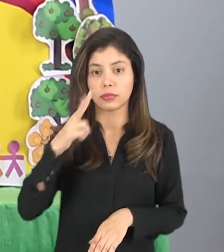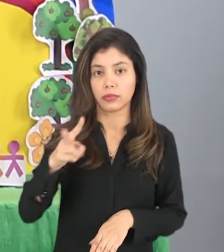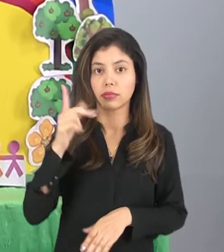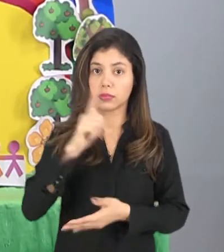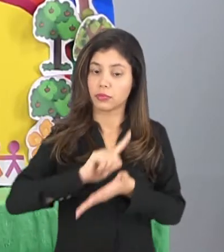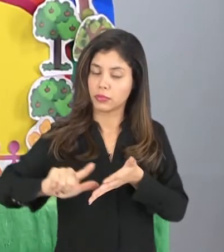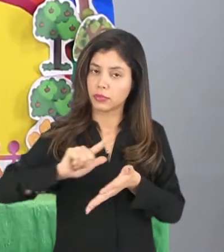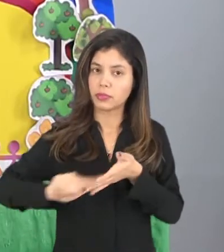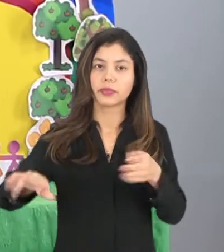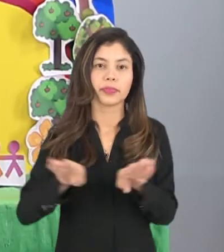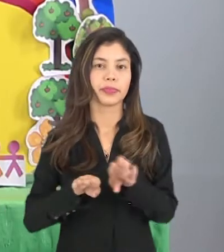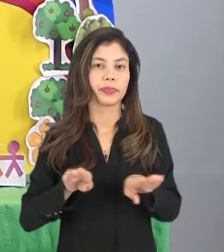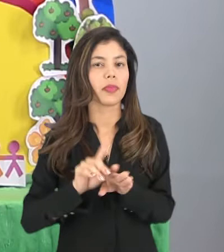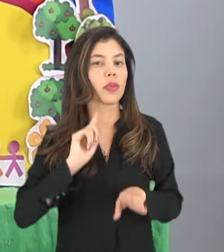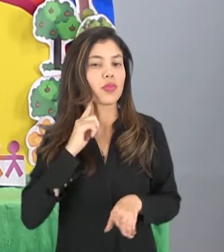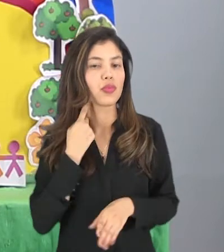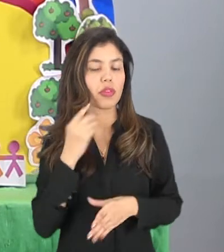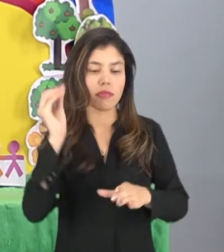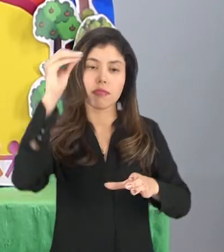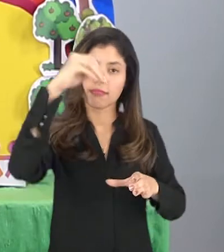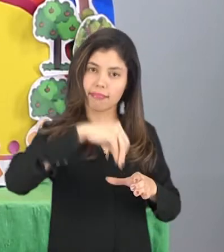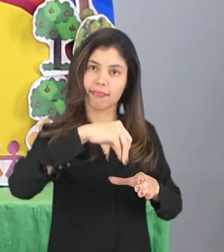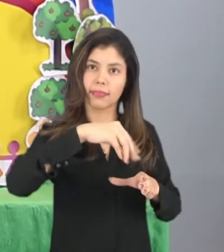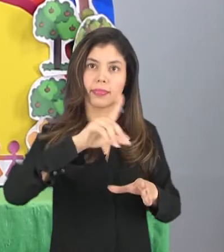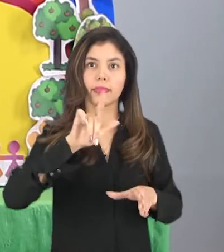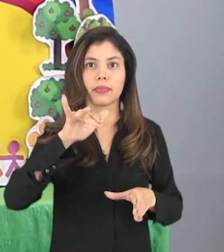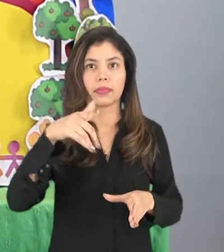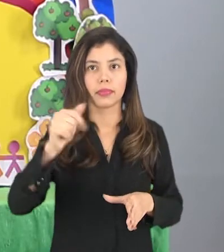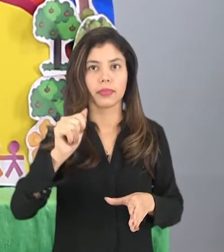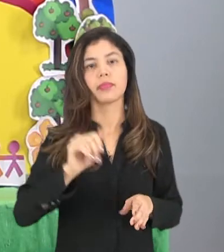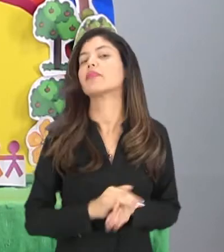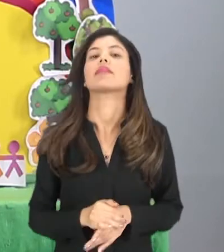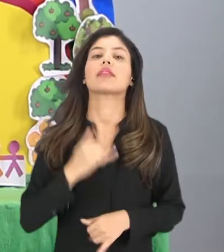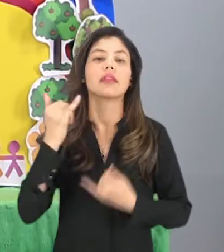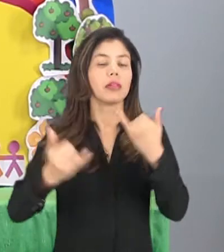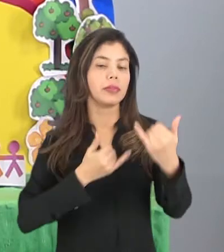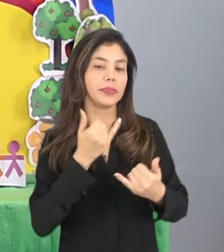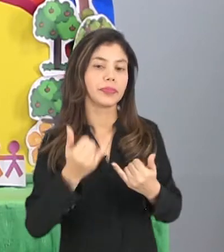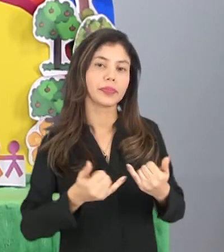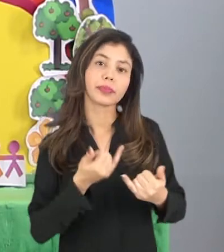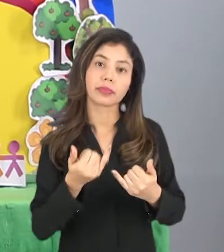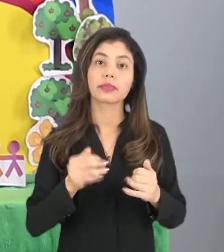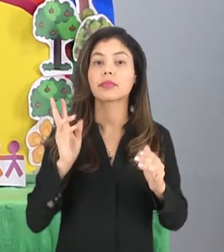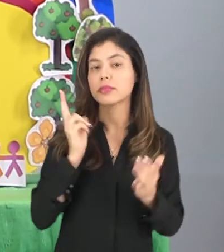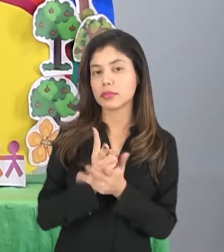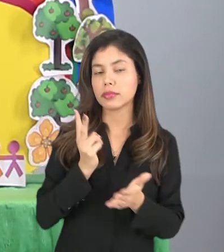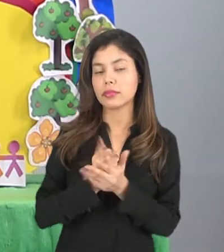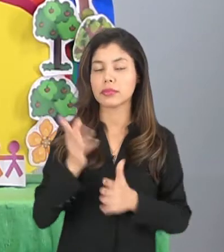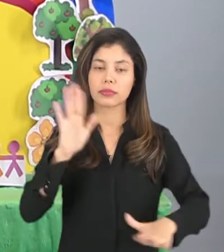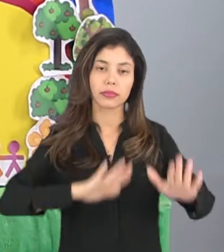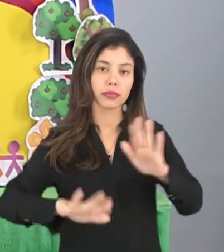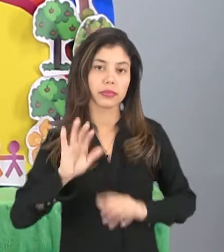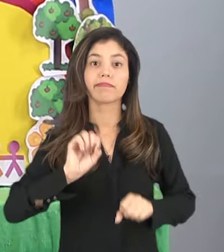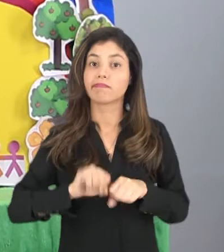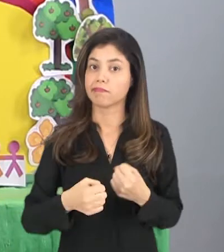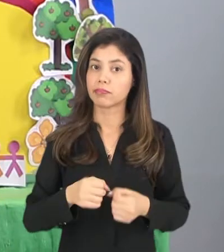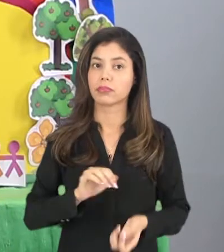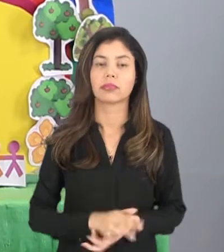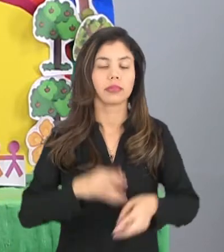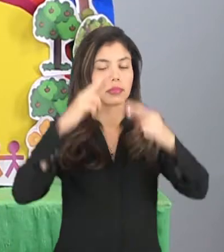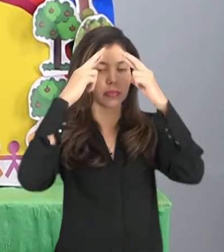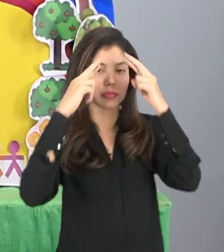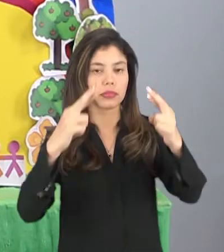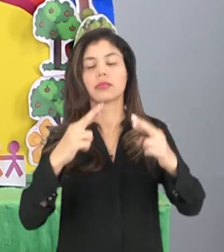O lixo nós jogamos dentro do lixo. Brincar nos brinquedos com cuidado para não quebrar. Isso é questão de